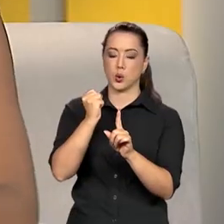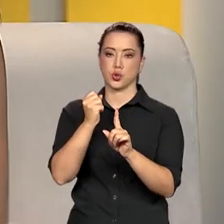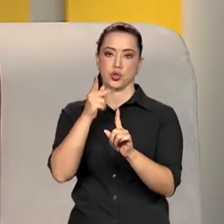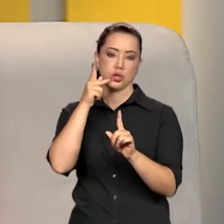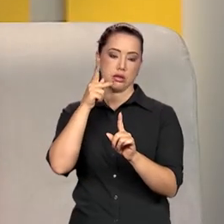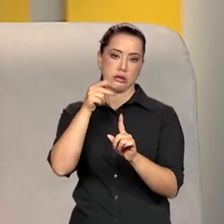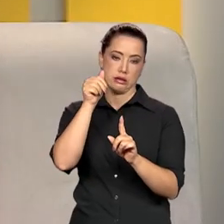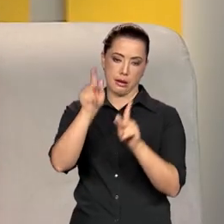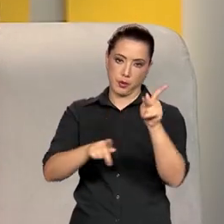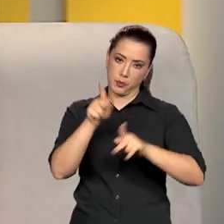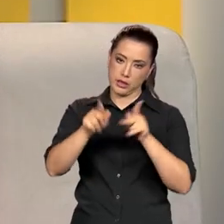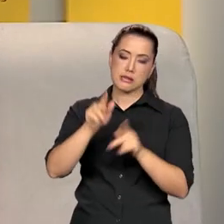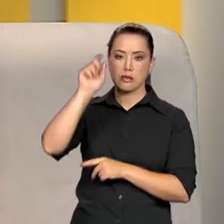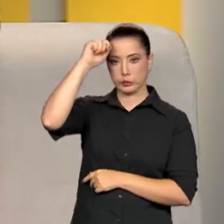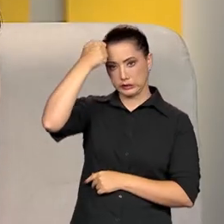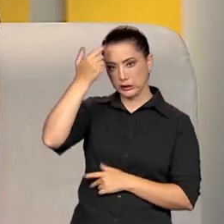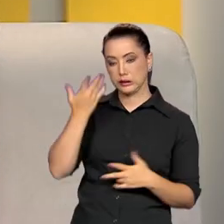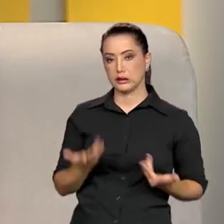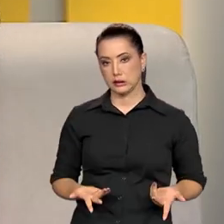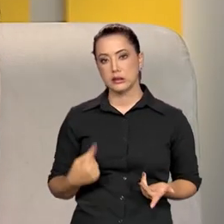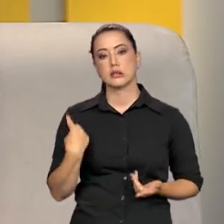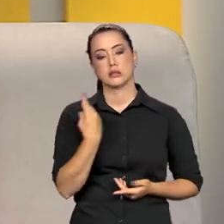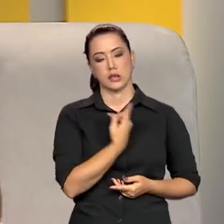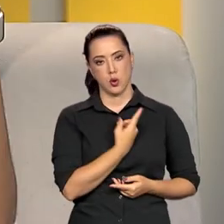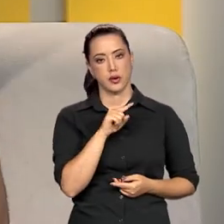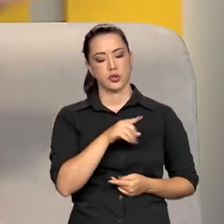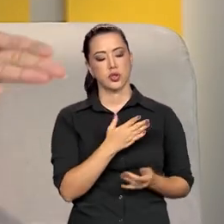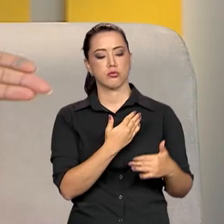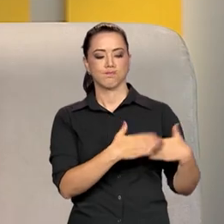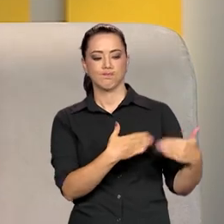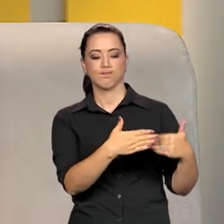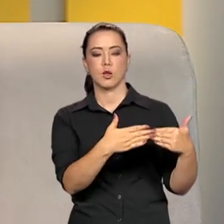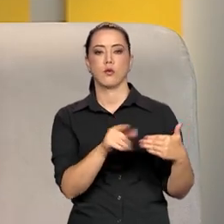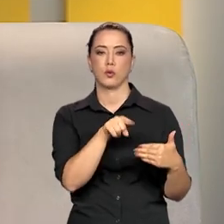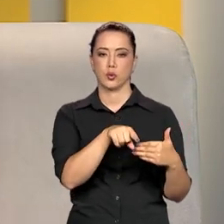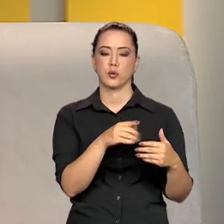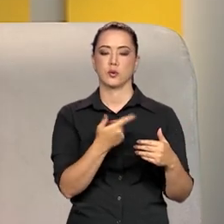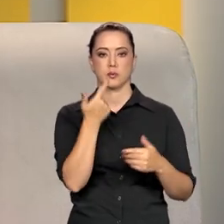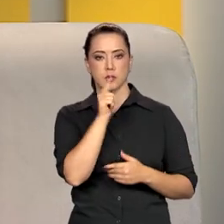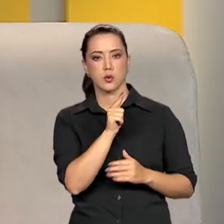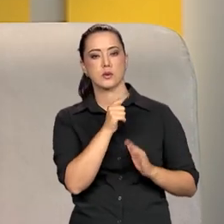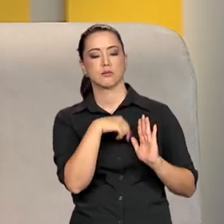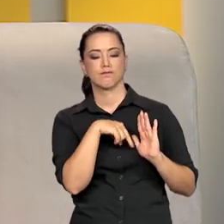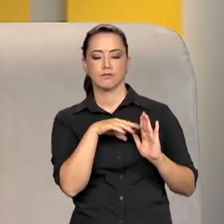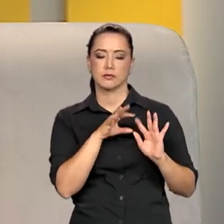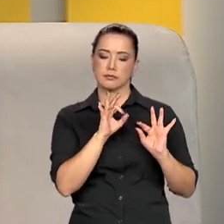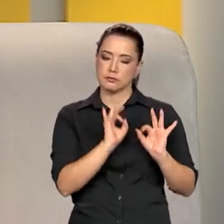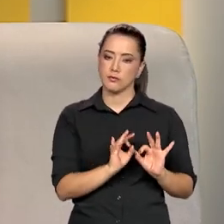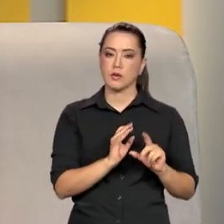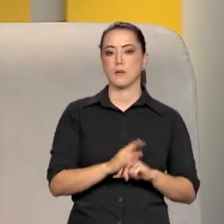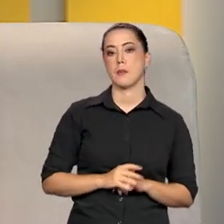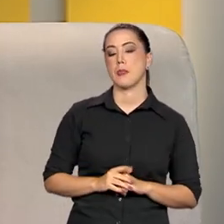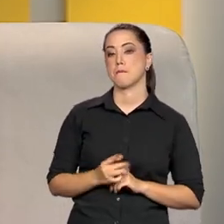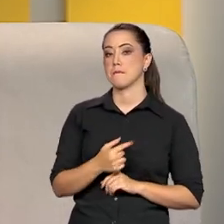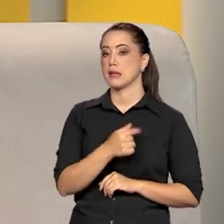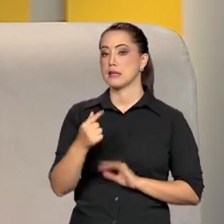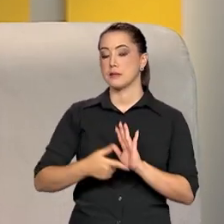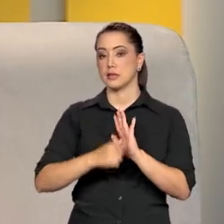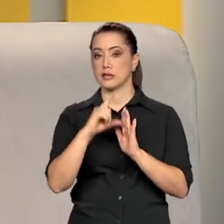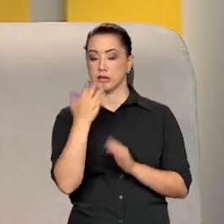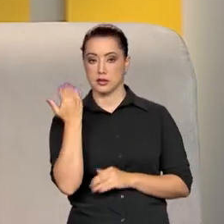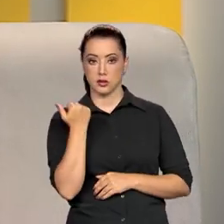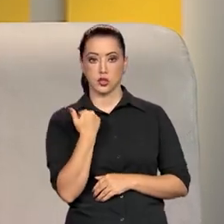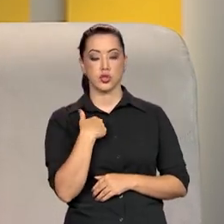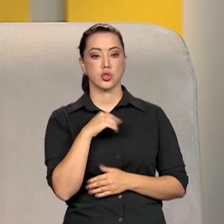em contato com eles para podermos ter próximos passos concretos. Semana passada, pegando um exemplo, nós tivemos a entrega do dossiê da